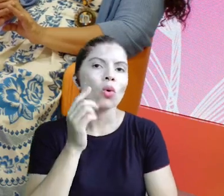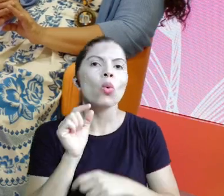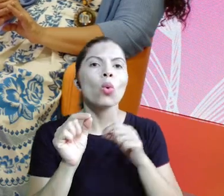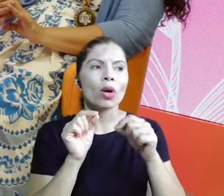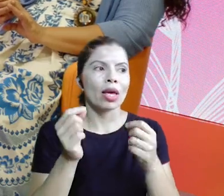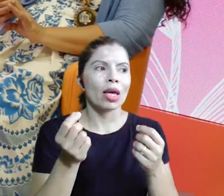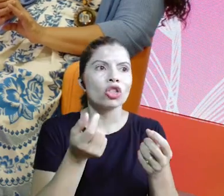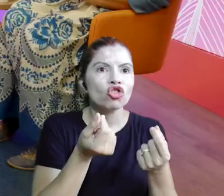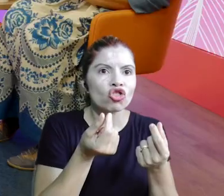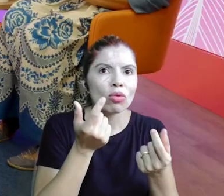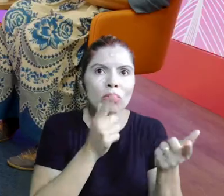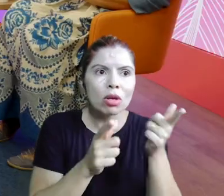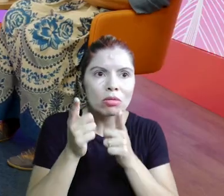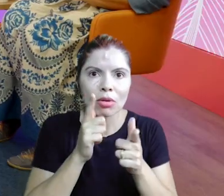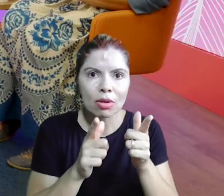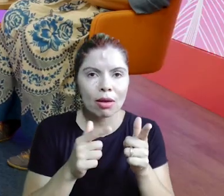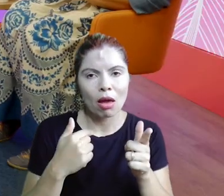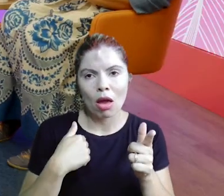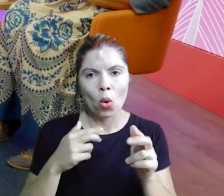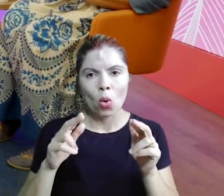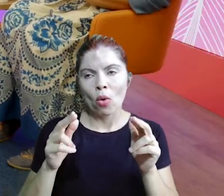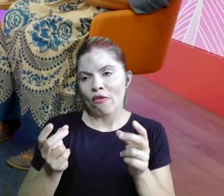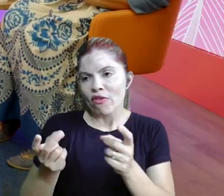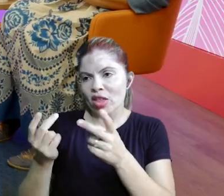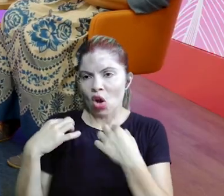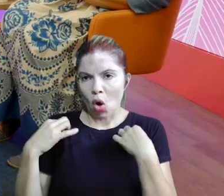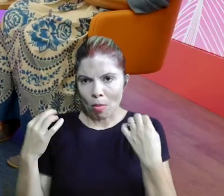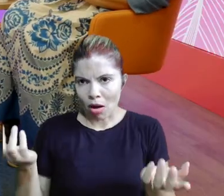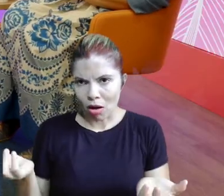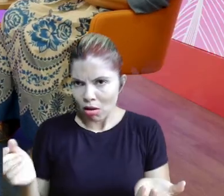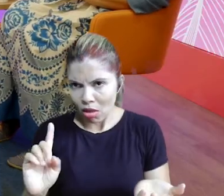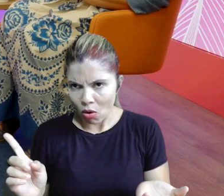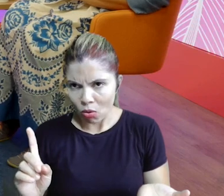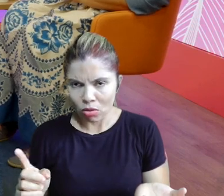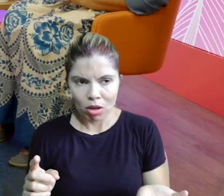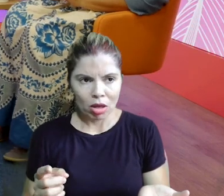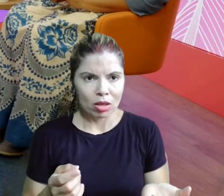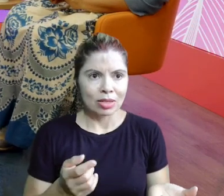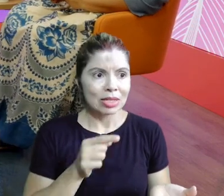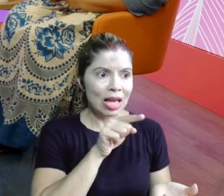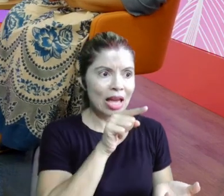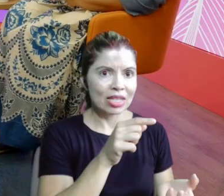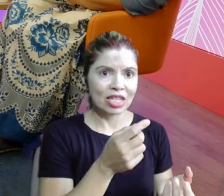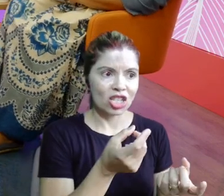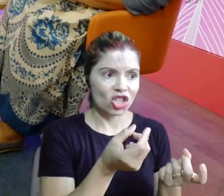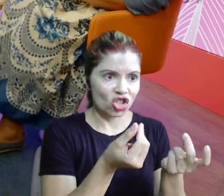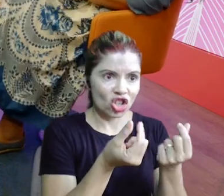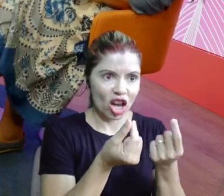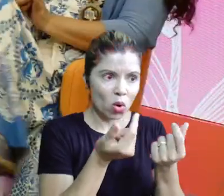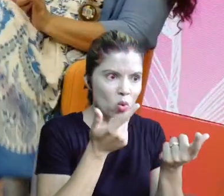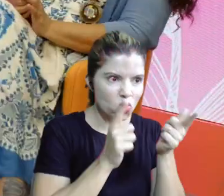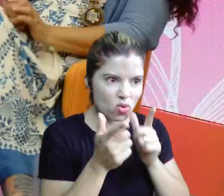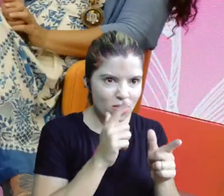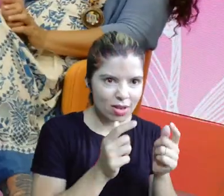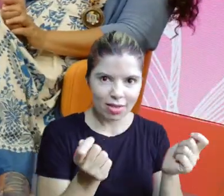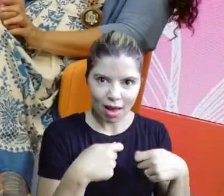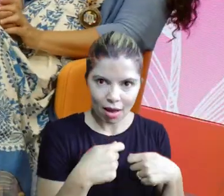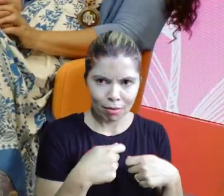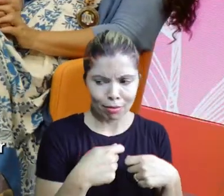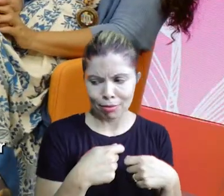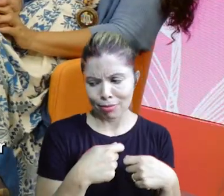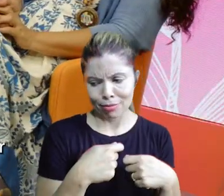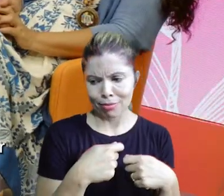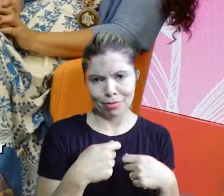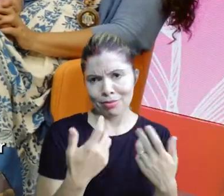estava vendendo vestido gente eu estava vendendo o que dá muito dinheiro básico básico então assim voltando lá na